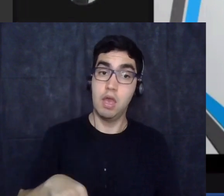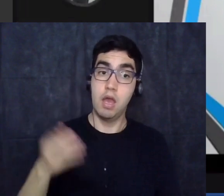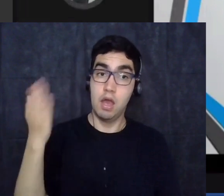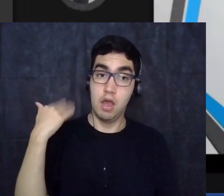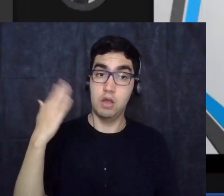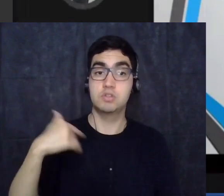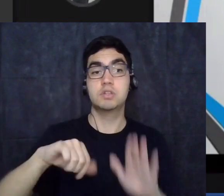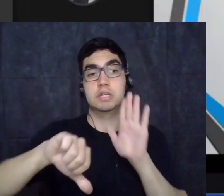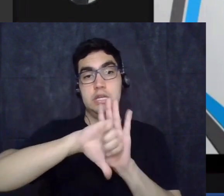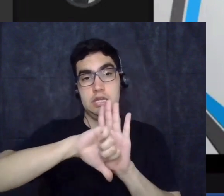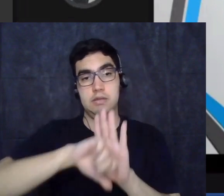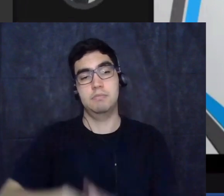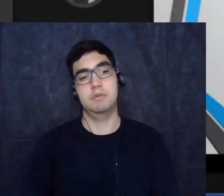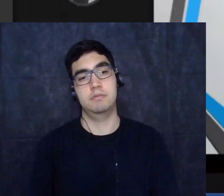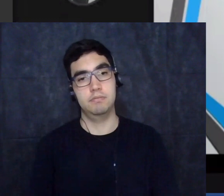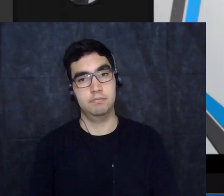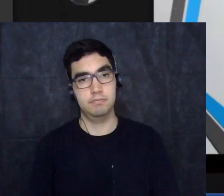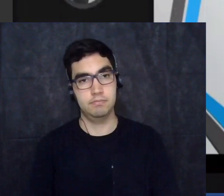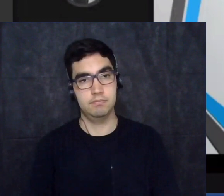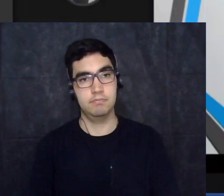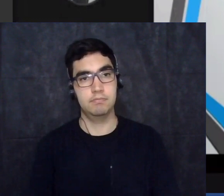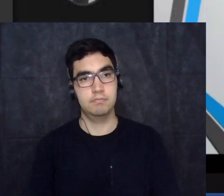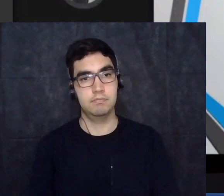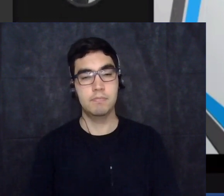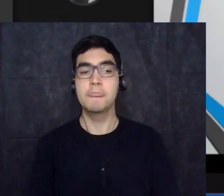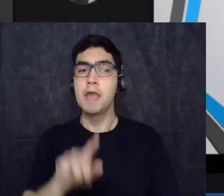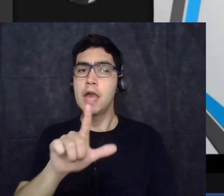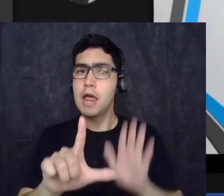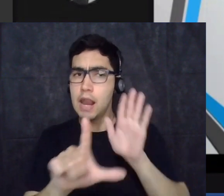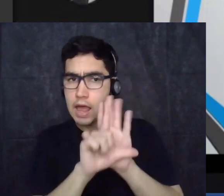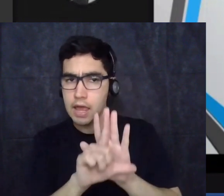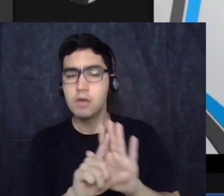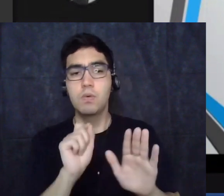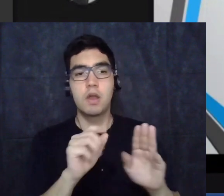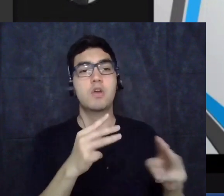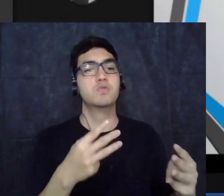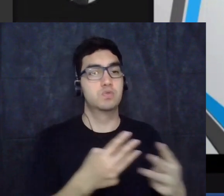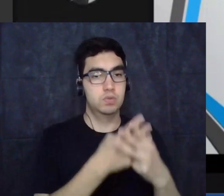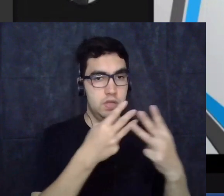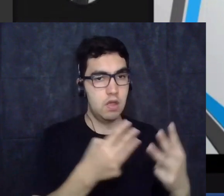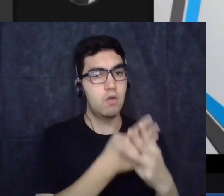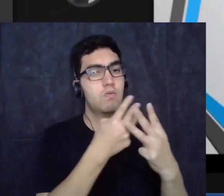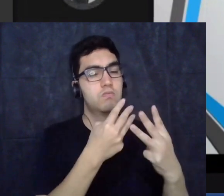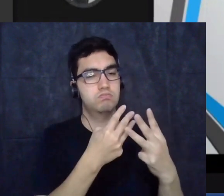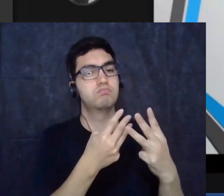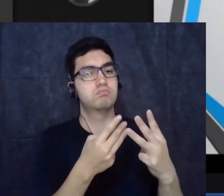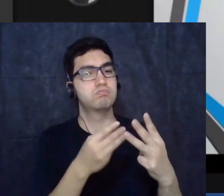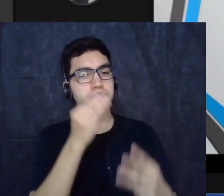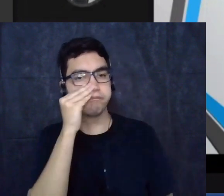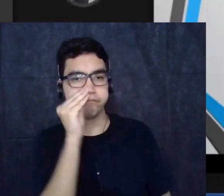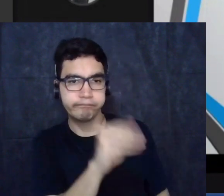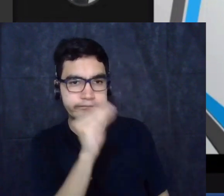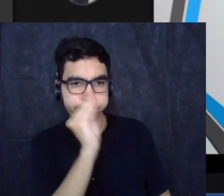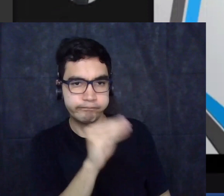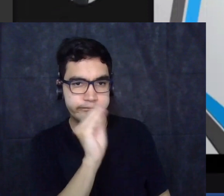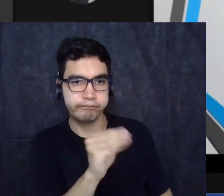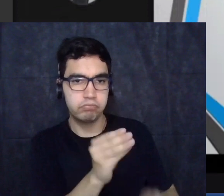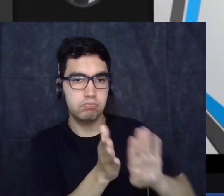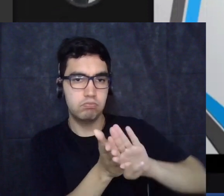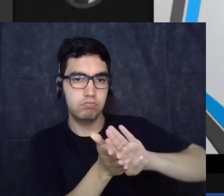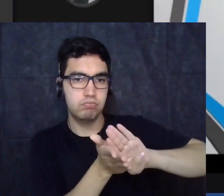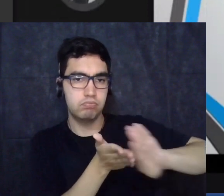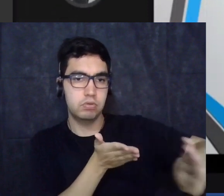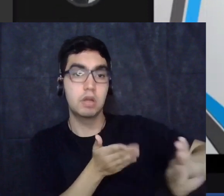essas leis levaram a exclusão dos judeus e a proibição de relações